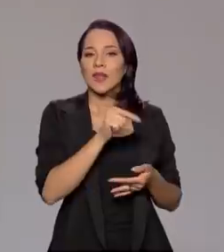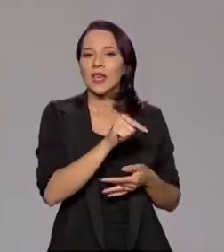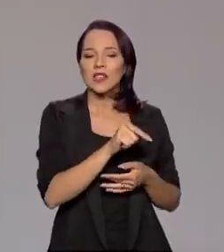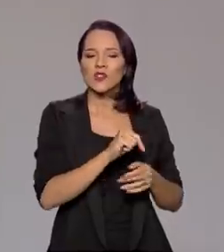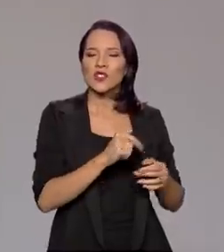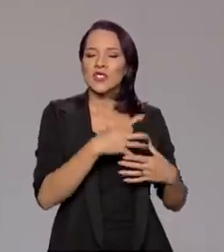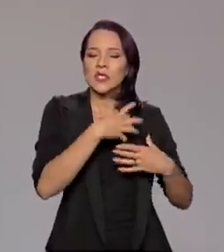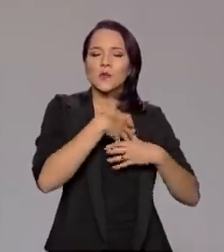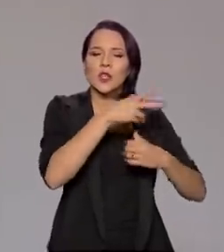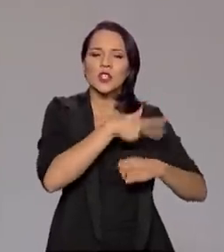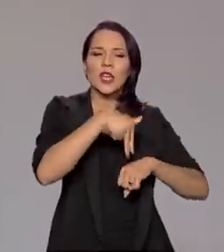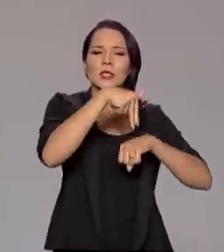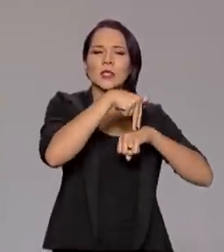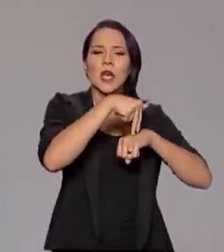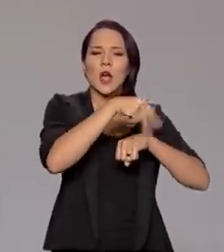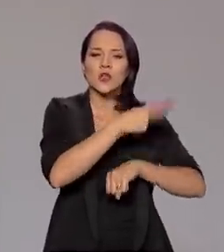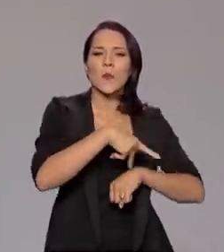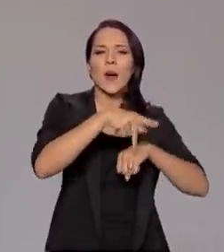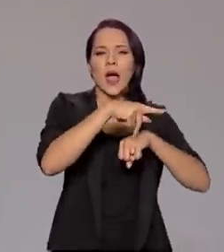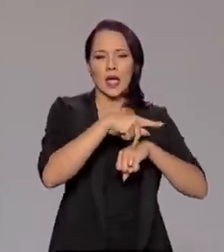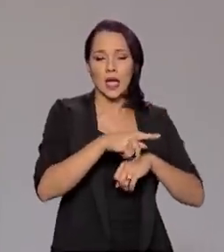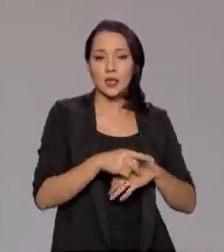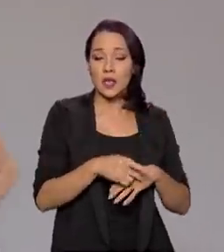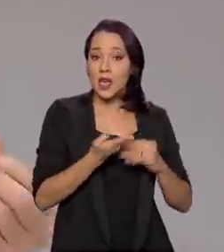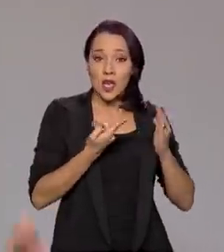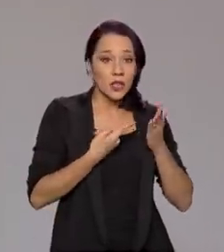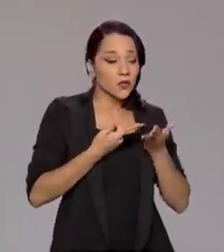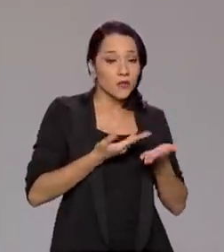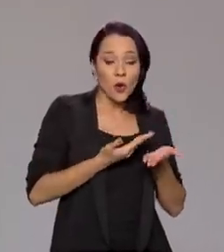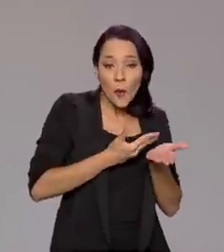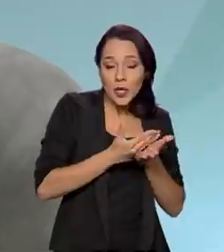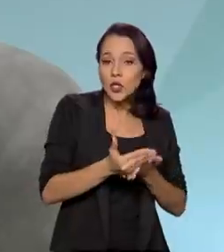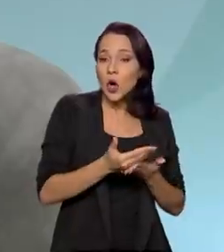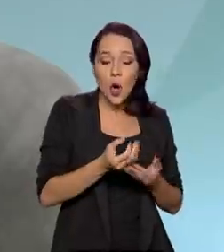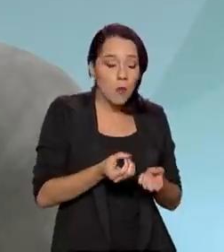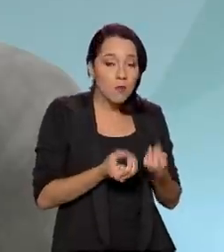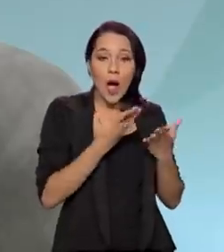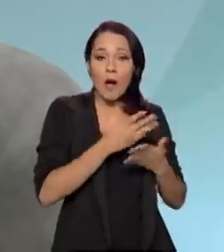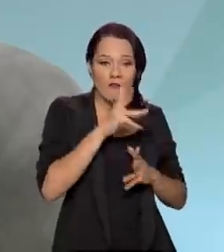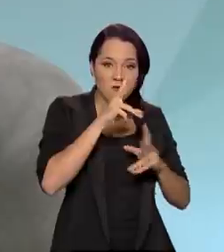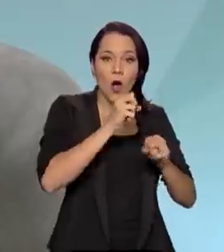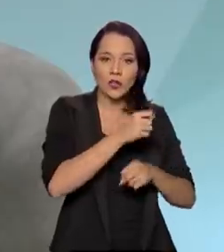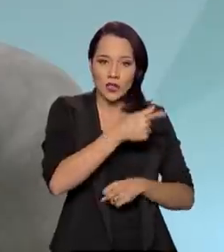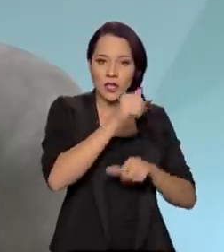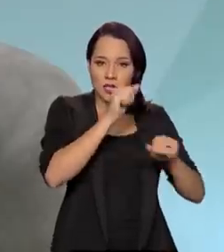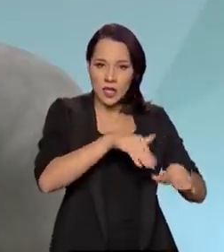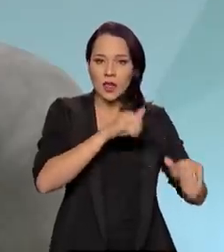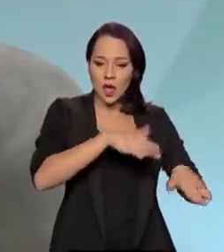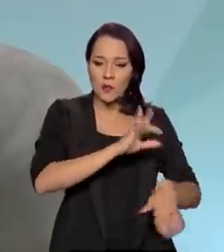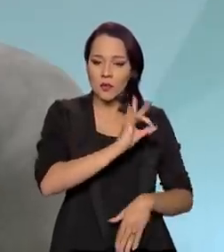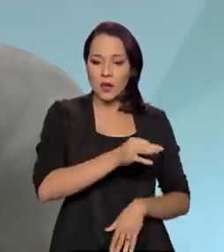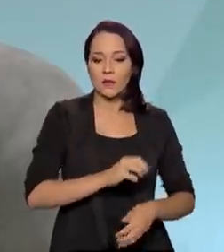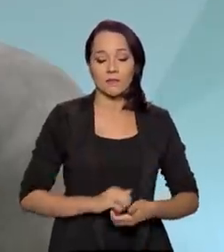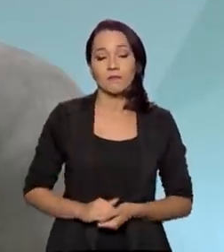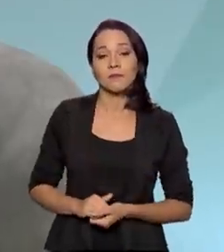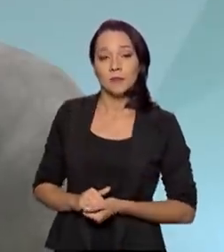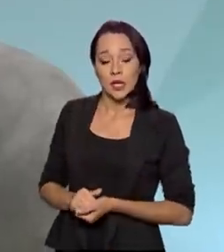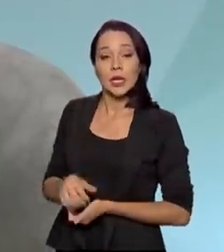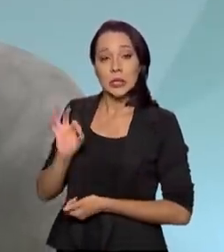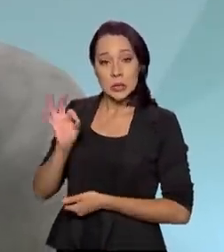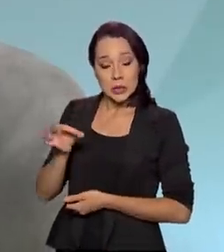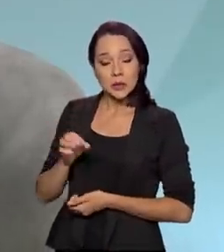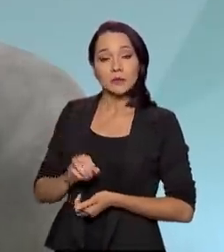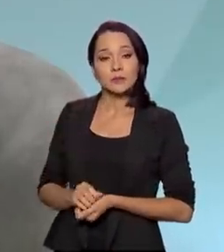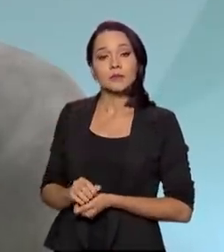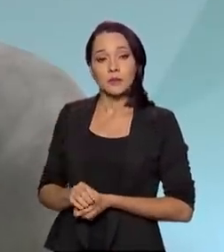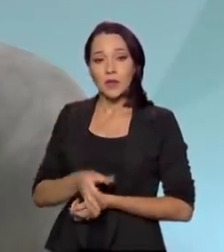da nação, da pátria, quer dizer, isso vem muito à tona no 7 de setembro, né, General? E também, eu acho que isso foi uma coisa que aconteceu